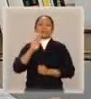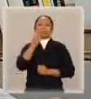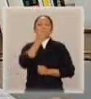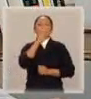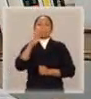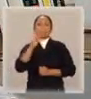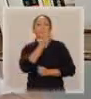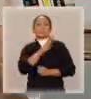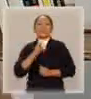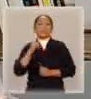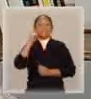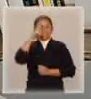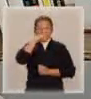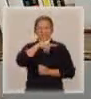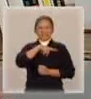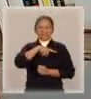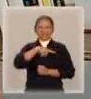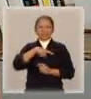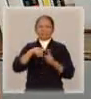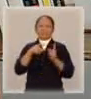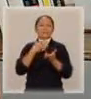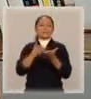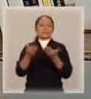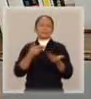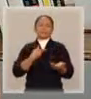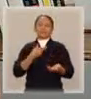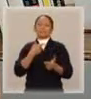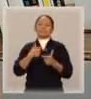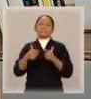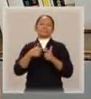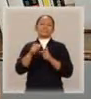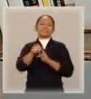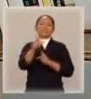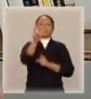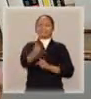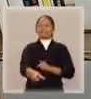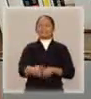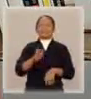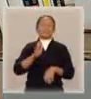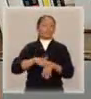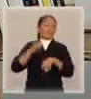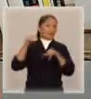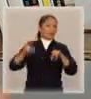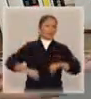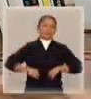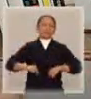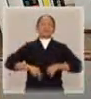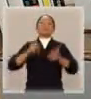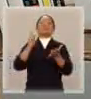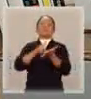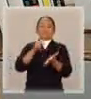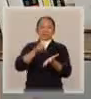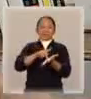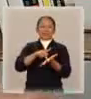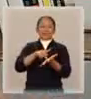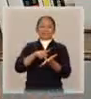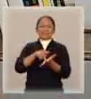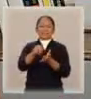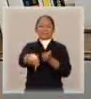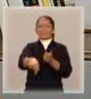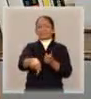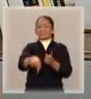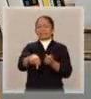virada para o outro. Mas ela é a grande perdedora desse processo. E é a mais sofre. É a que mais sofre. Porque é o que tem